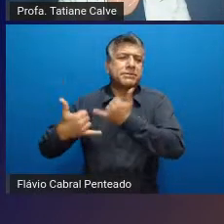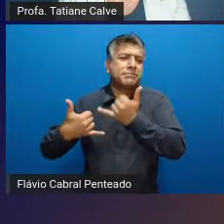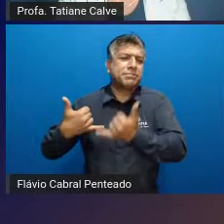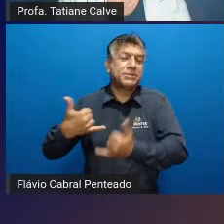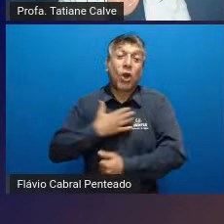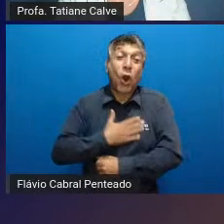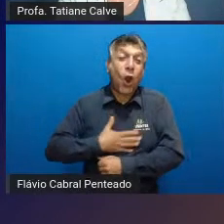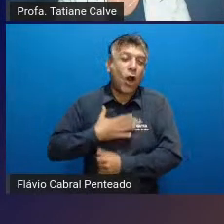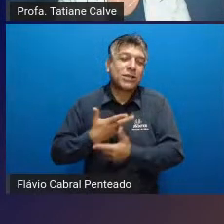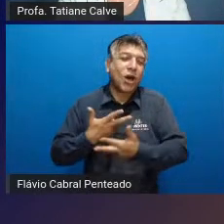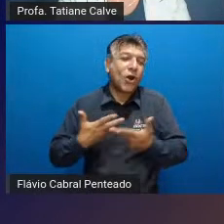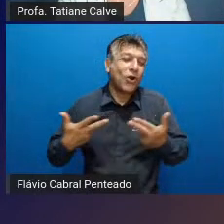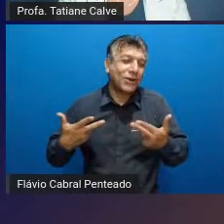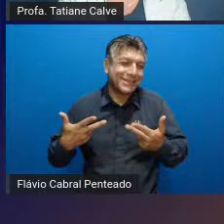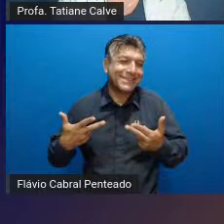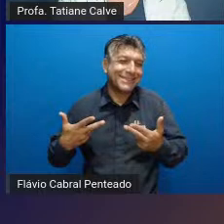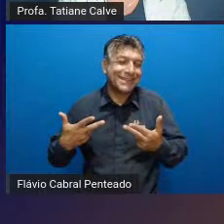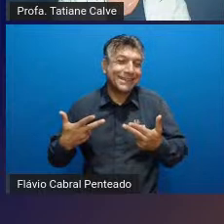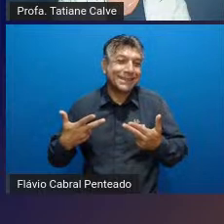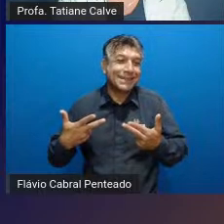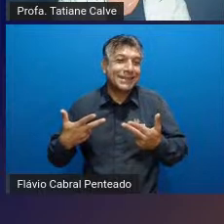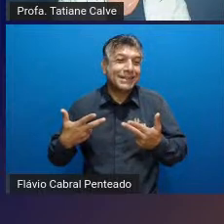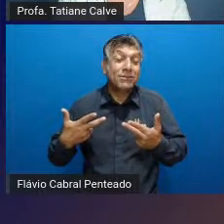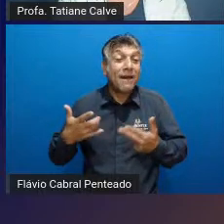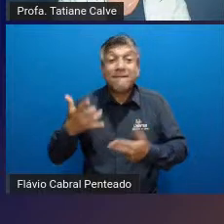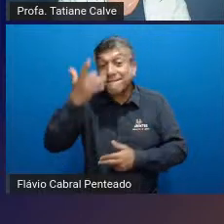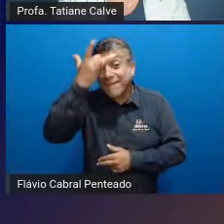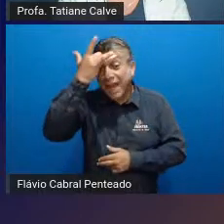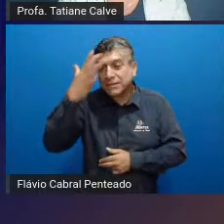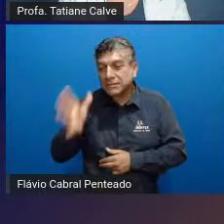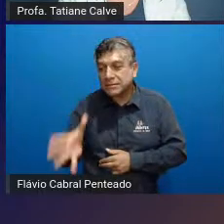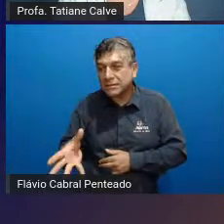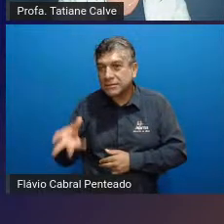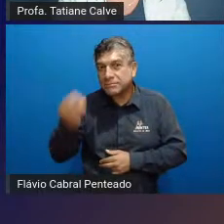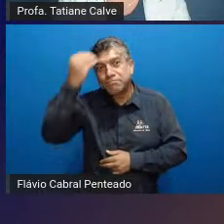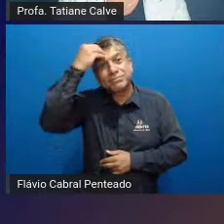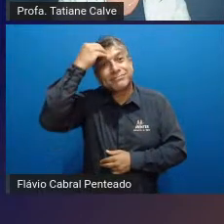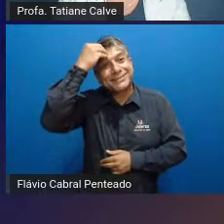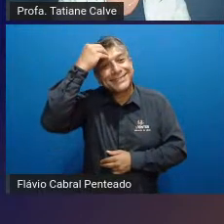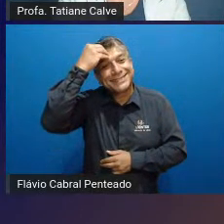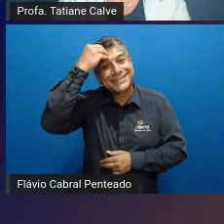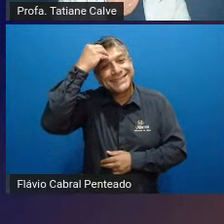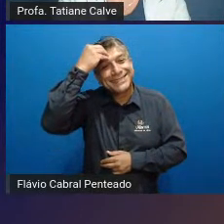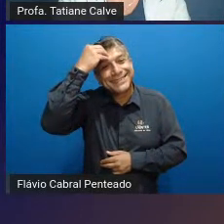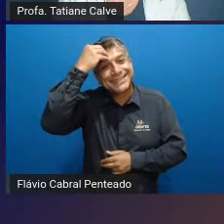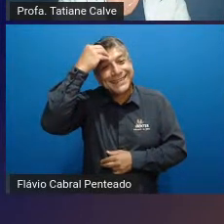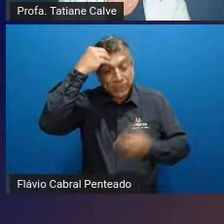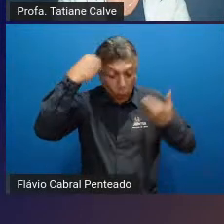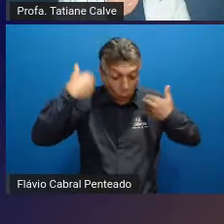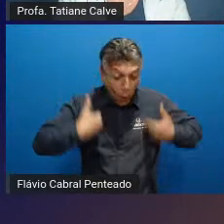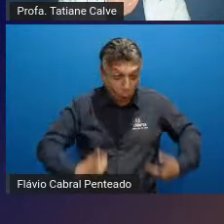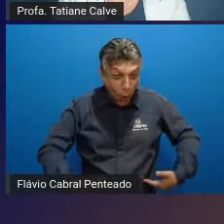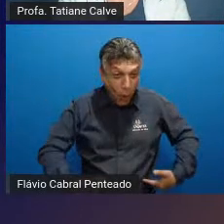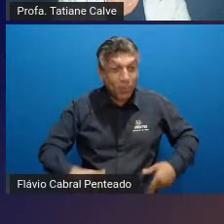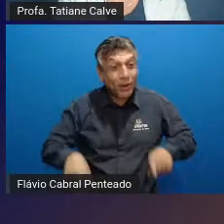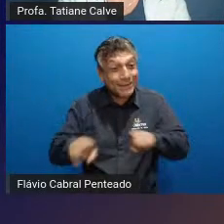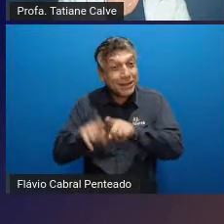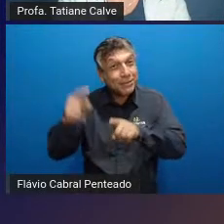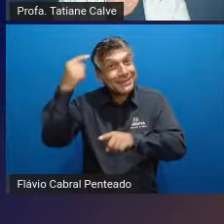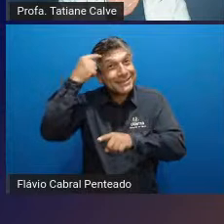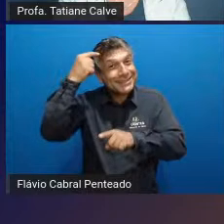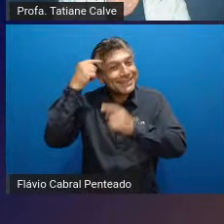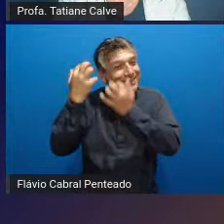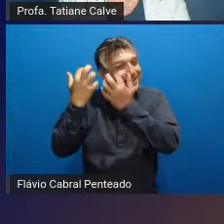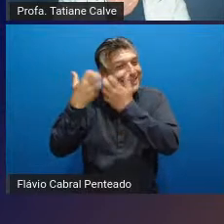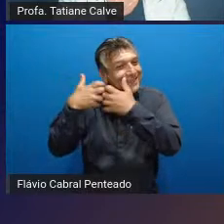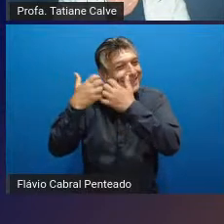algo a gente consegue fixar mais isso tanto na nossa parte motora quanto na nossa parte cognitiva então